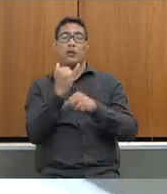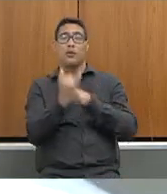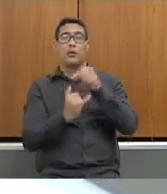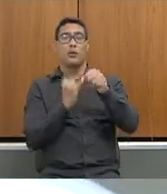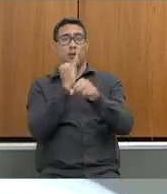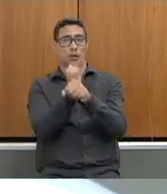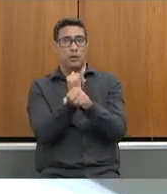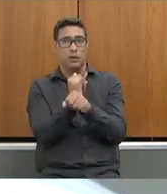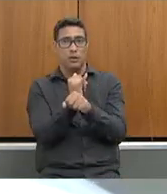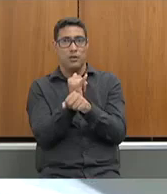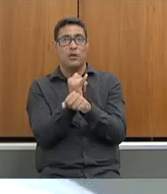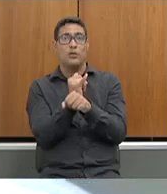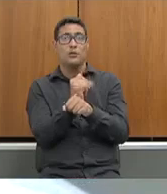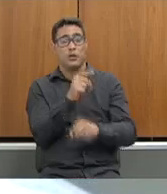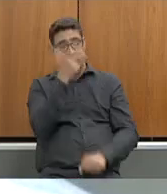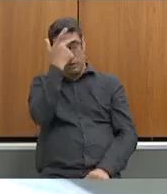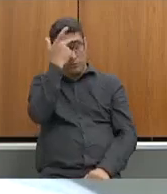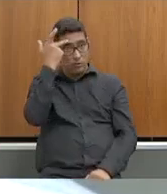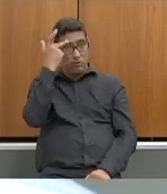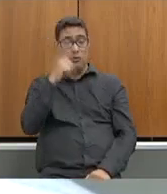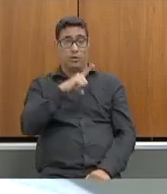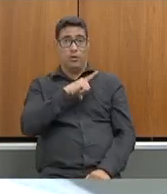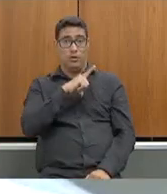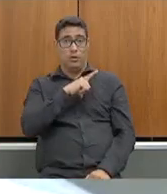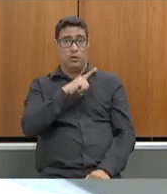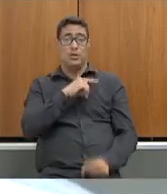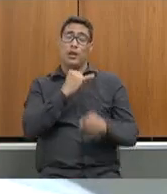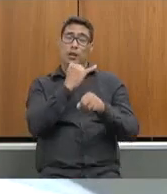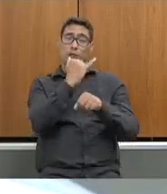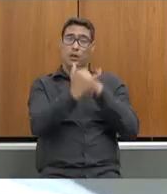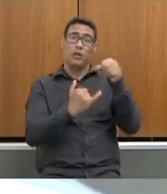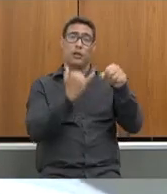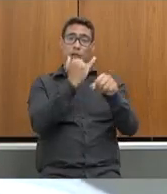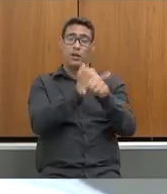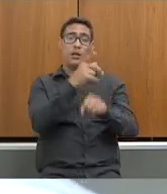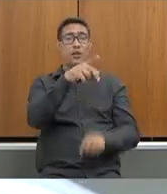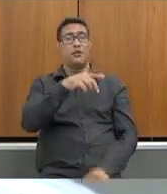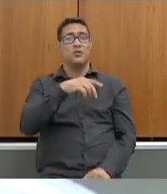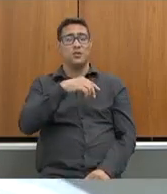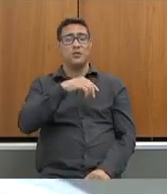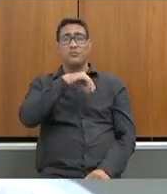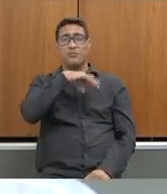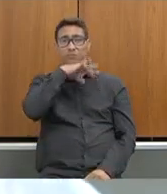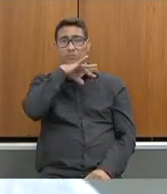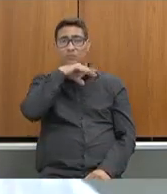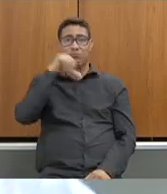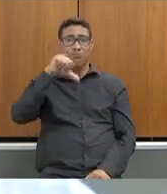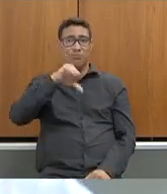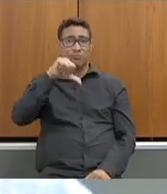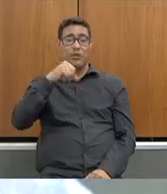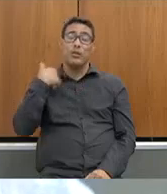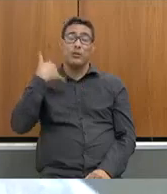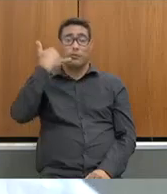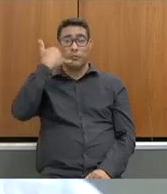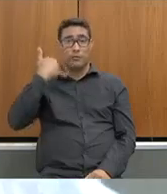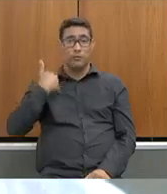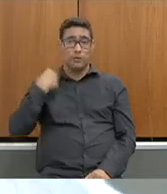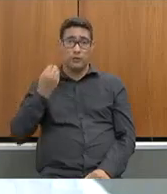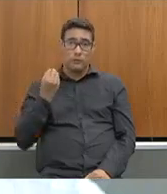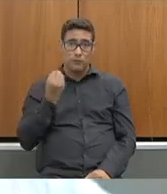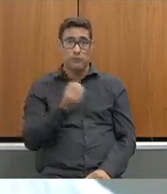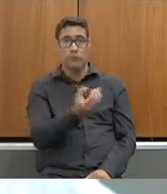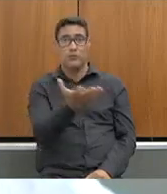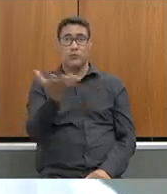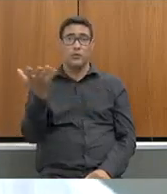aqueles que tinham também eram uma internet de má qualidade então esses celulares foram entregues foi amplamente